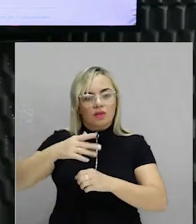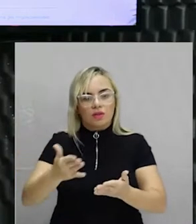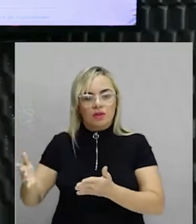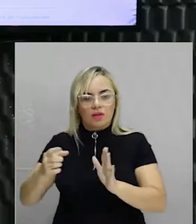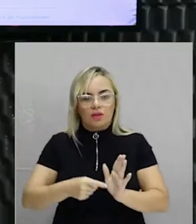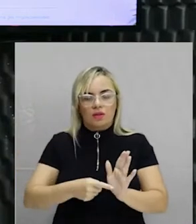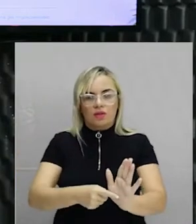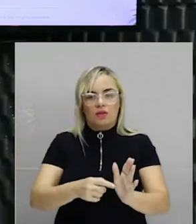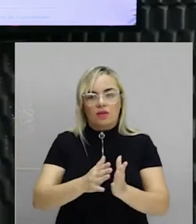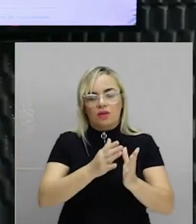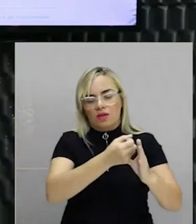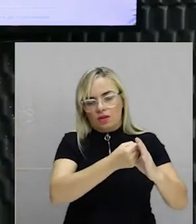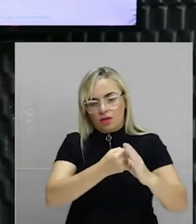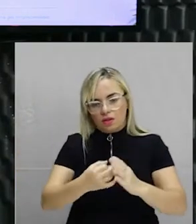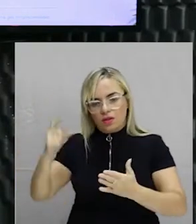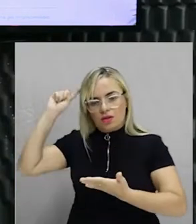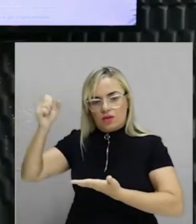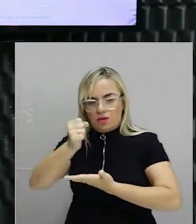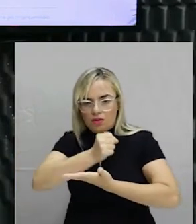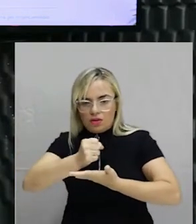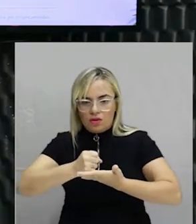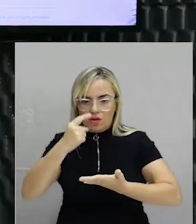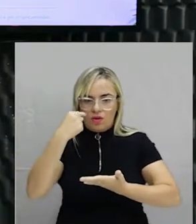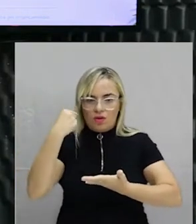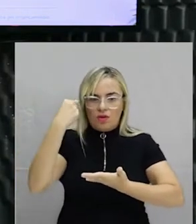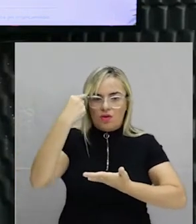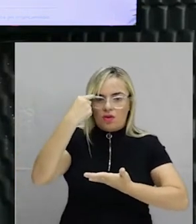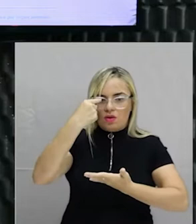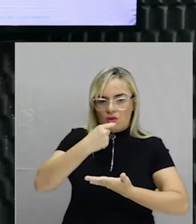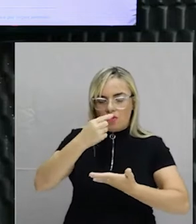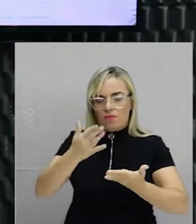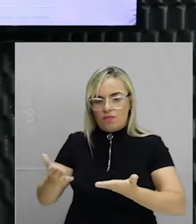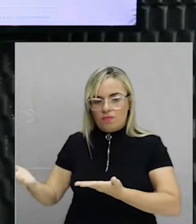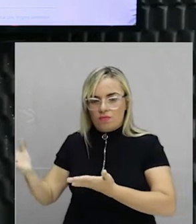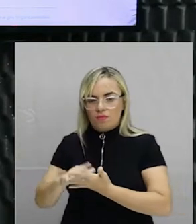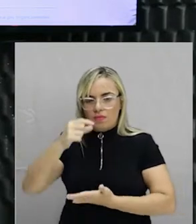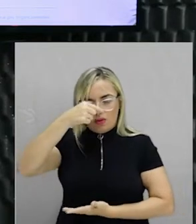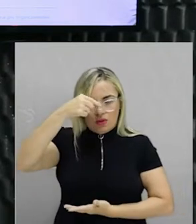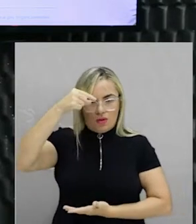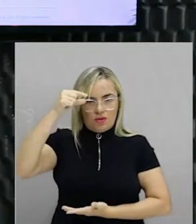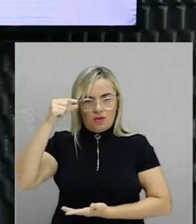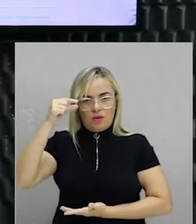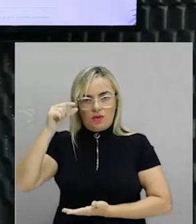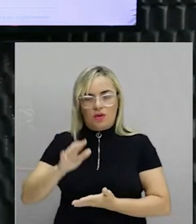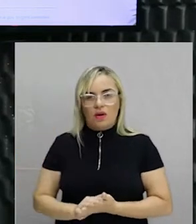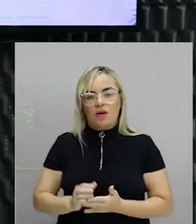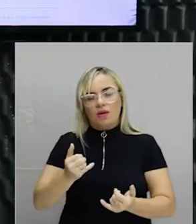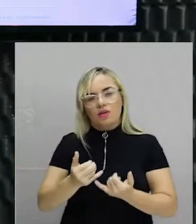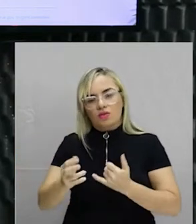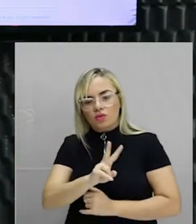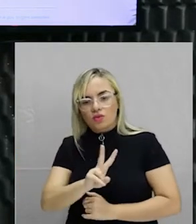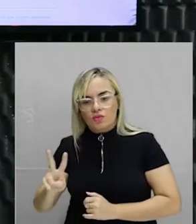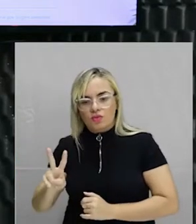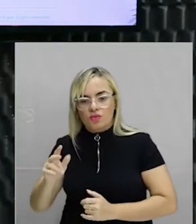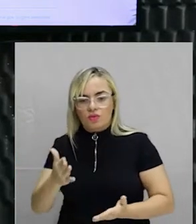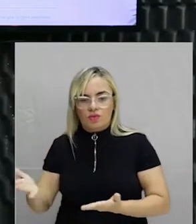de Alijadinho, olhos amendoados, influência da arte chinesa, vinda de Macau, sobancelhas em forma de V, bigode solado nas darinas, que é muito